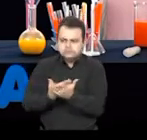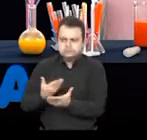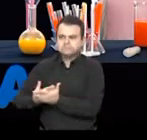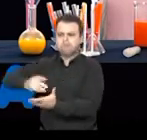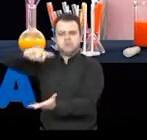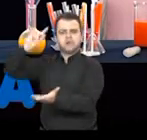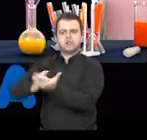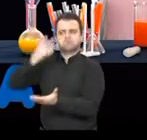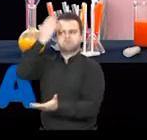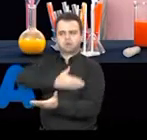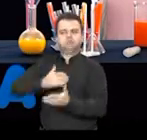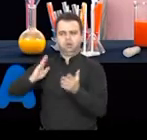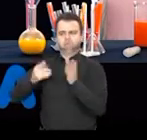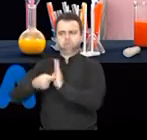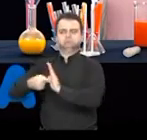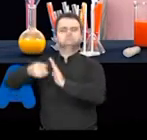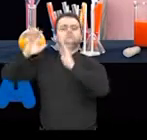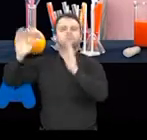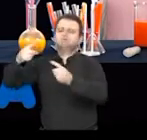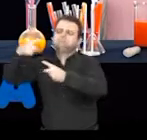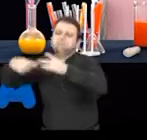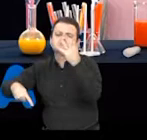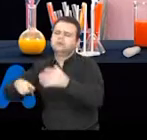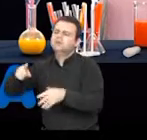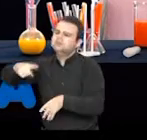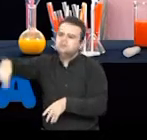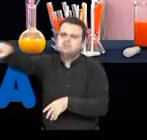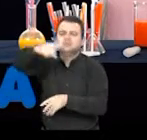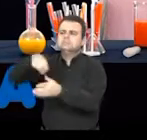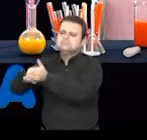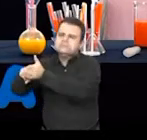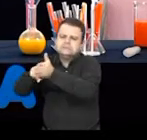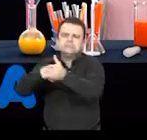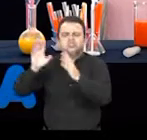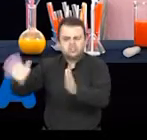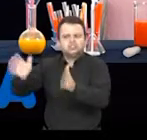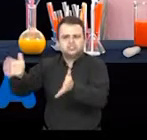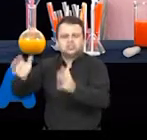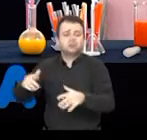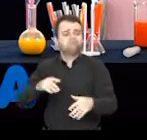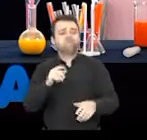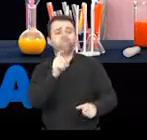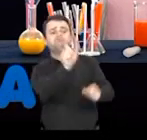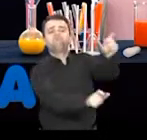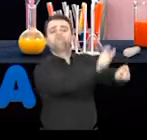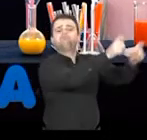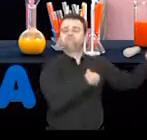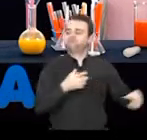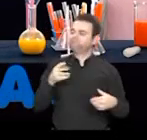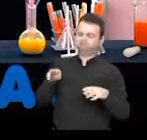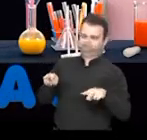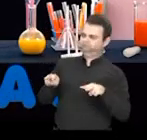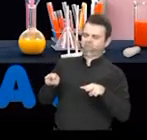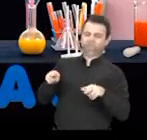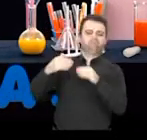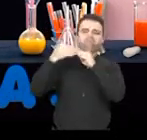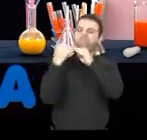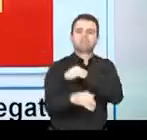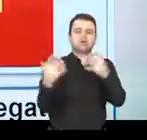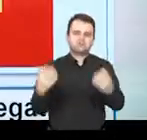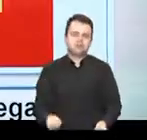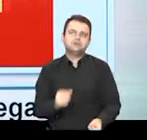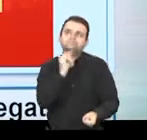informação, mesmo se tendo muitas e muitas pesquisas que comprovam algo. Imaginem até hoje alguém